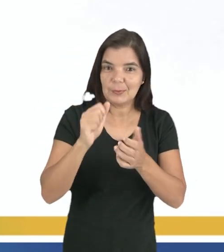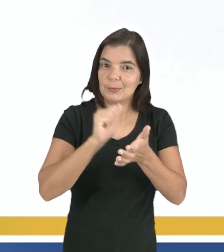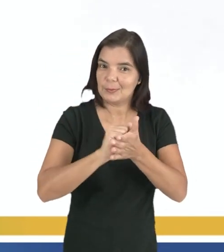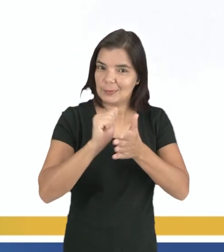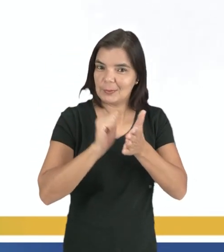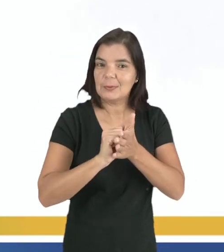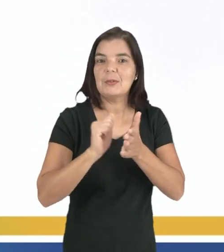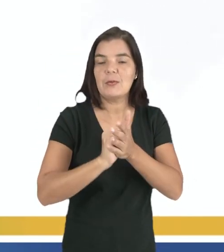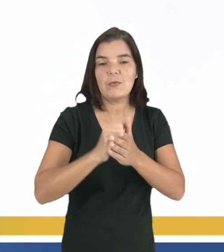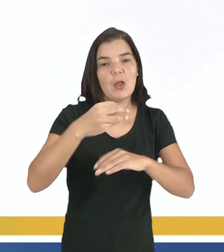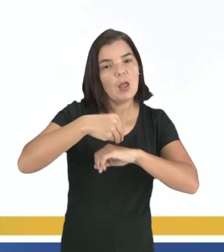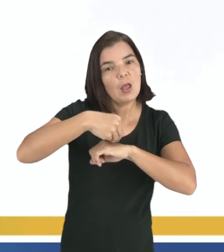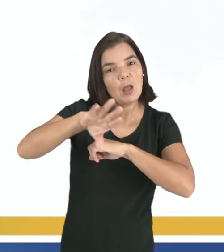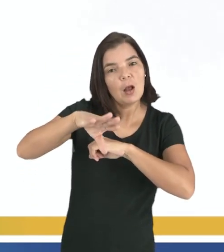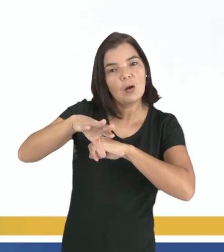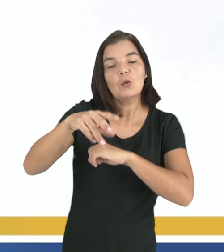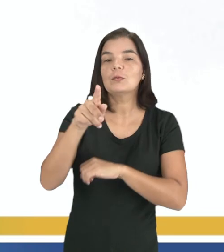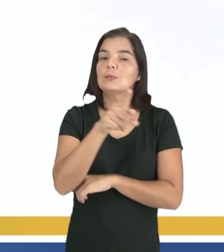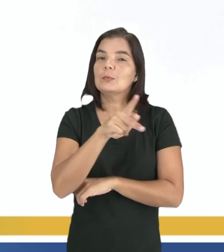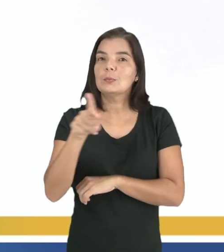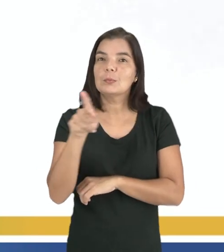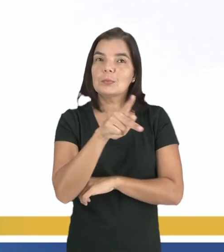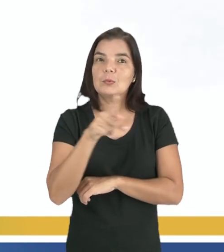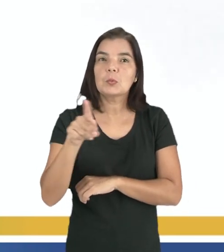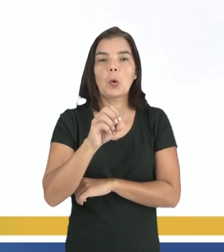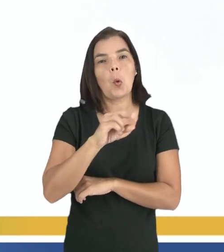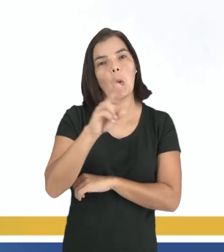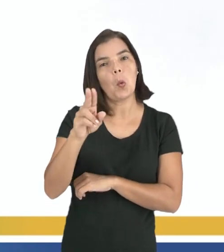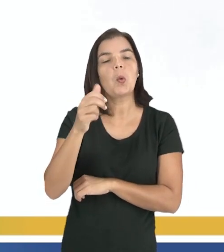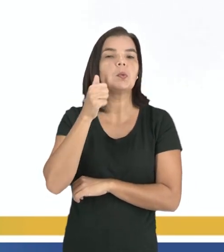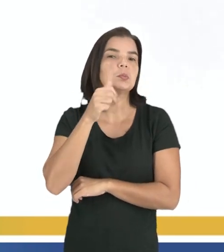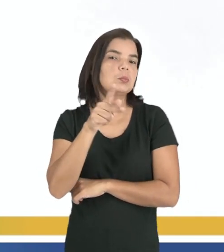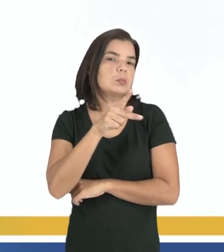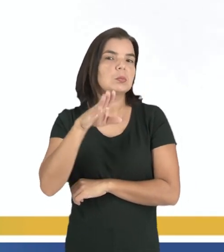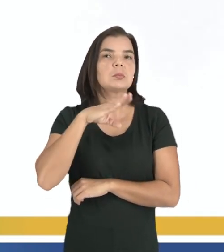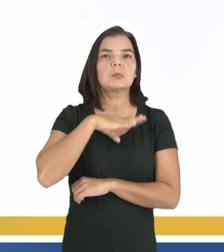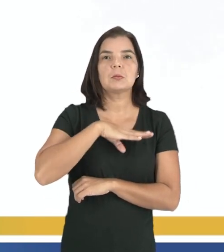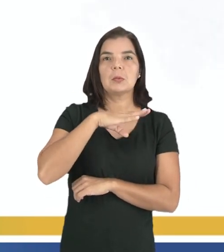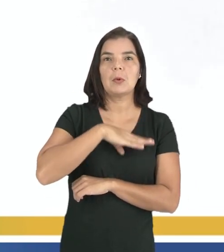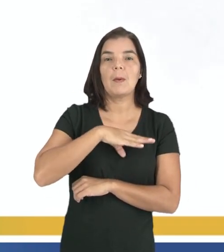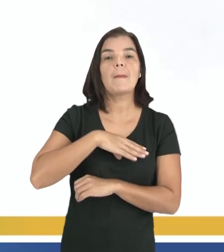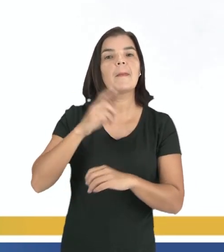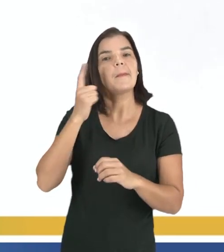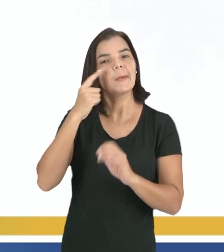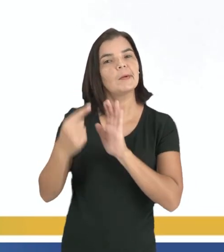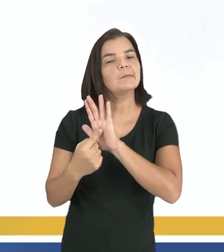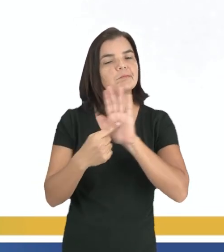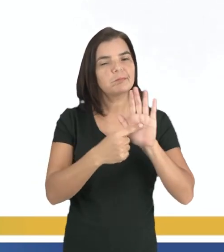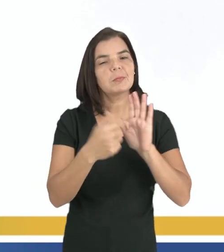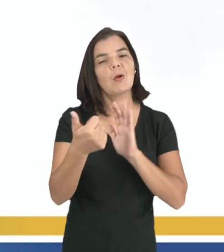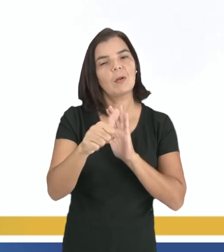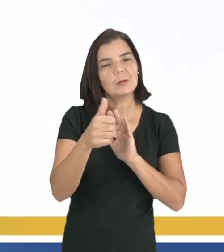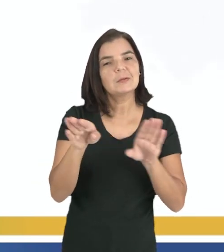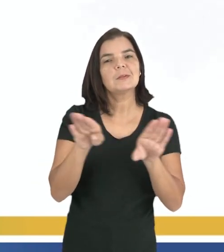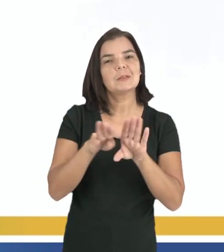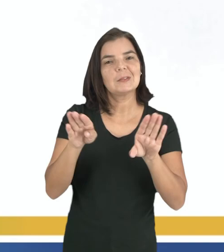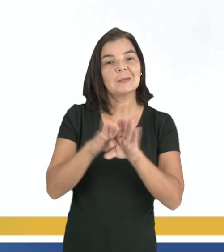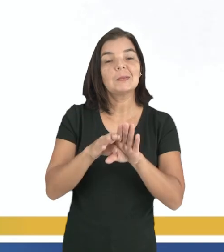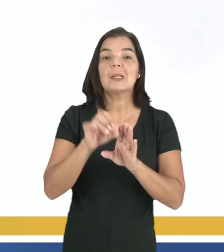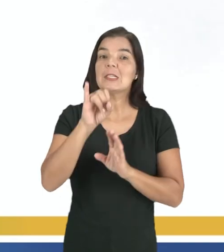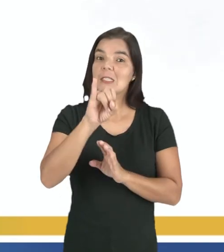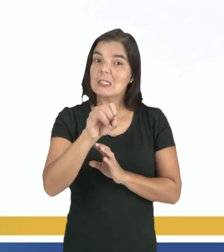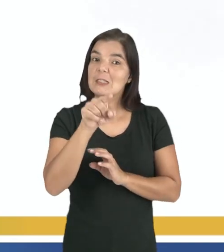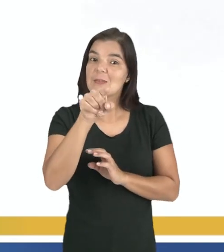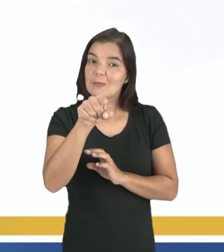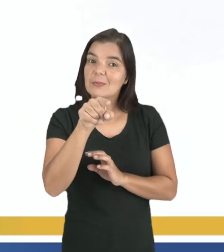escreveu. Envie para o seu professor, para a sua professora de língua portuguesa, para que ela possa analisar também. E, se